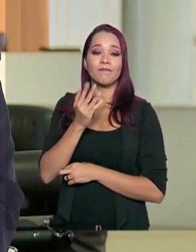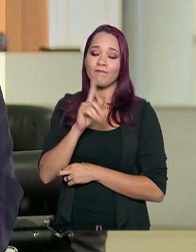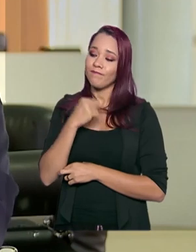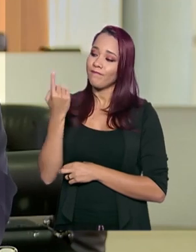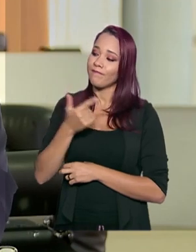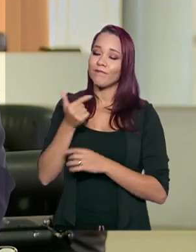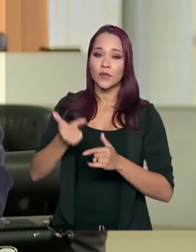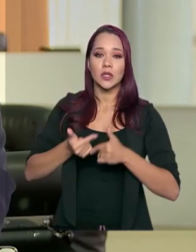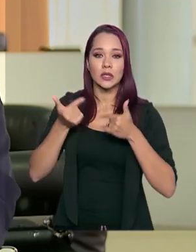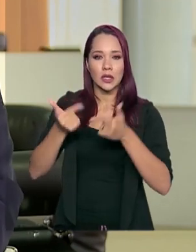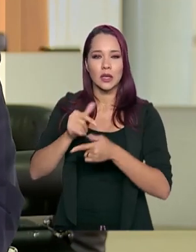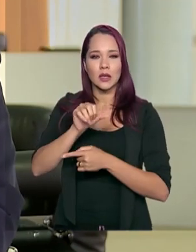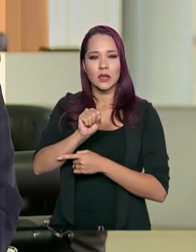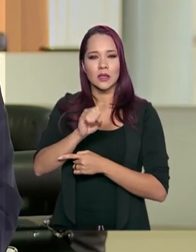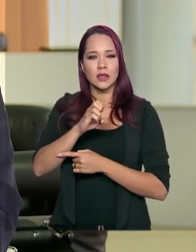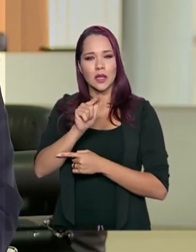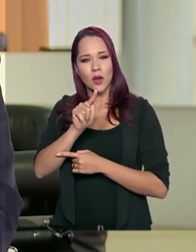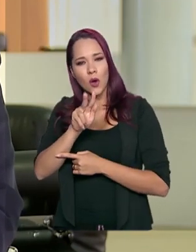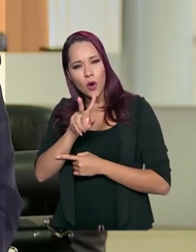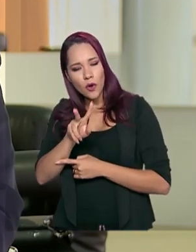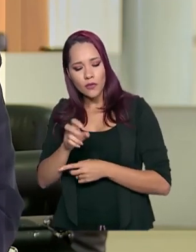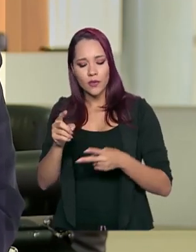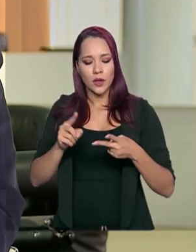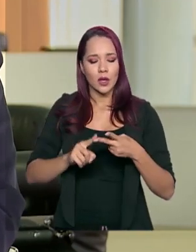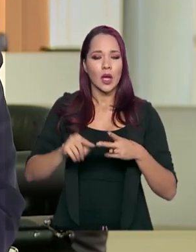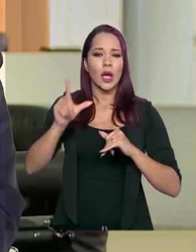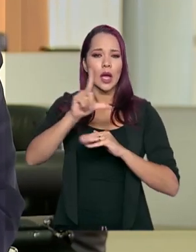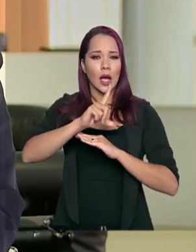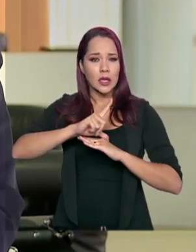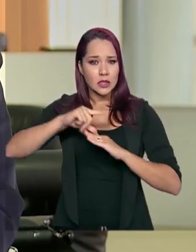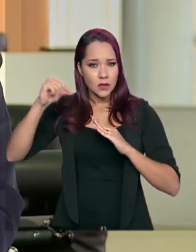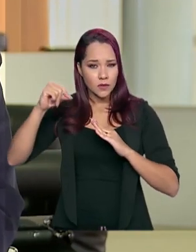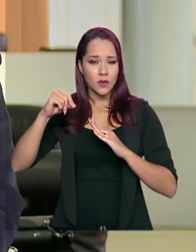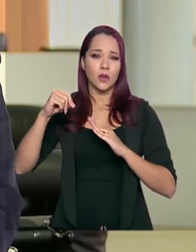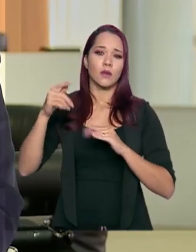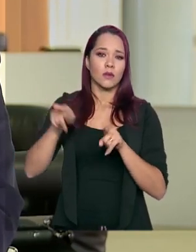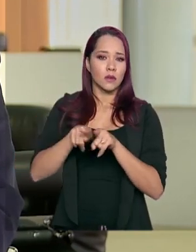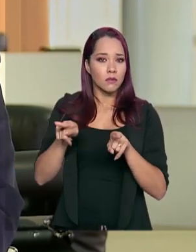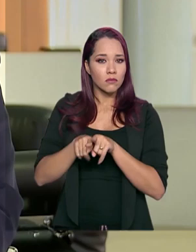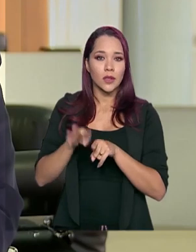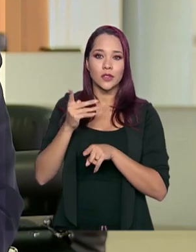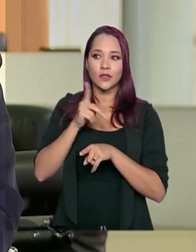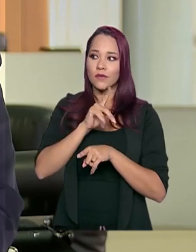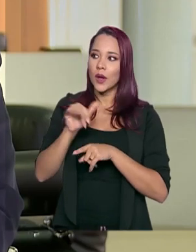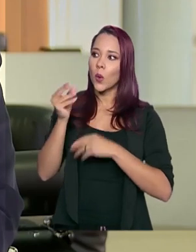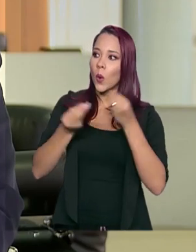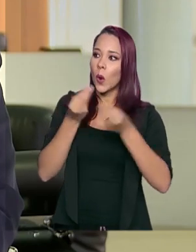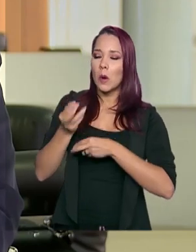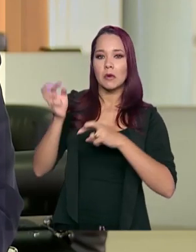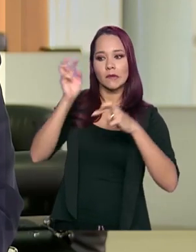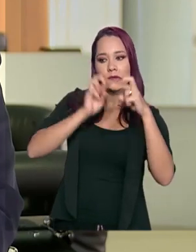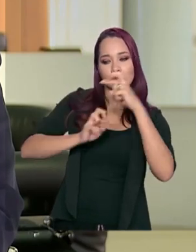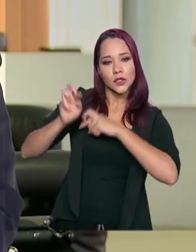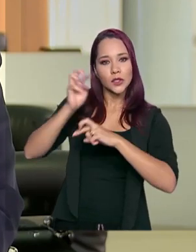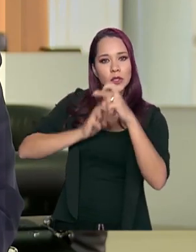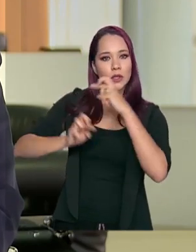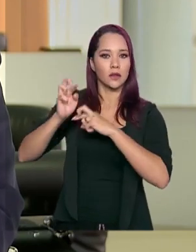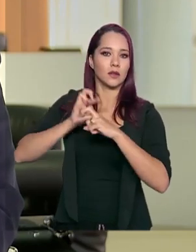atuando. SEGOV e Casa Civil também estão nessa pauta. Nós vamos atuar fazendo a vigilância sanitária,